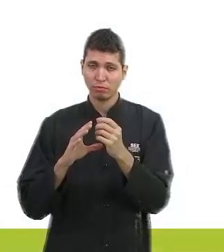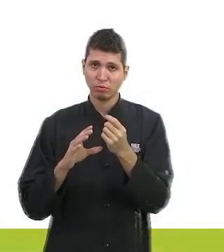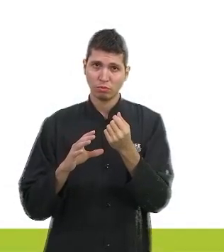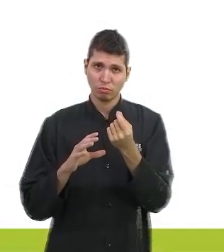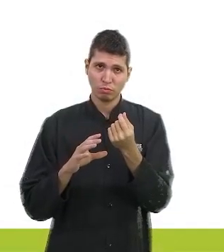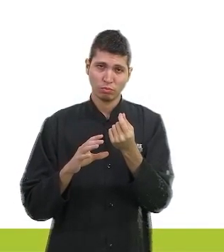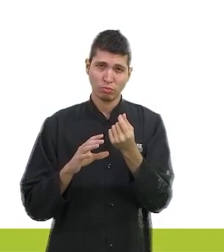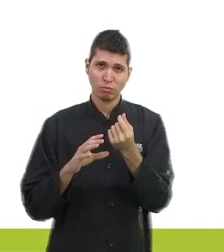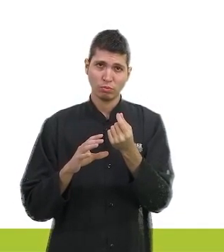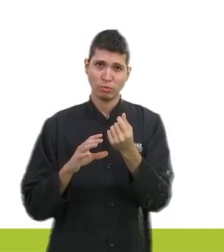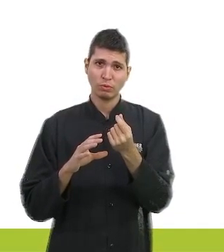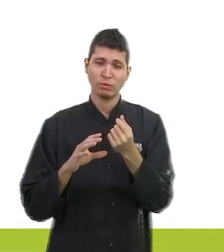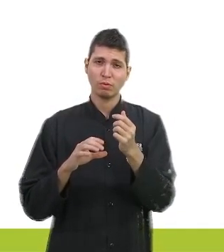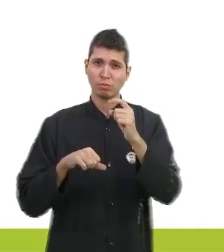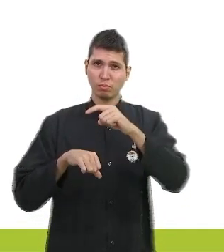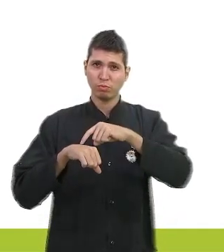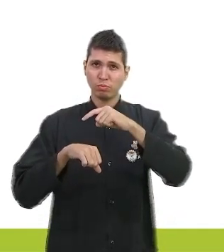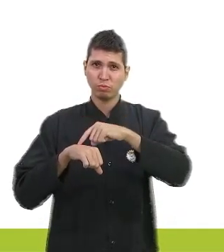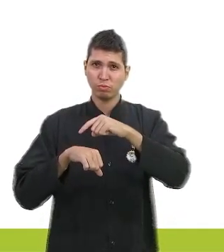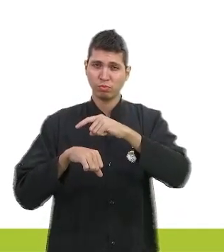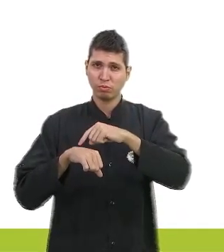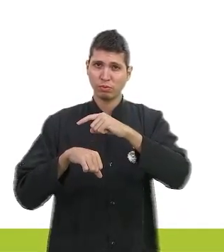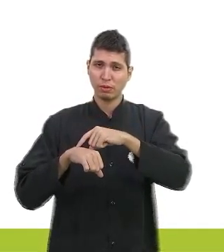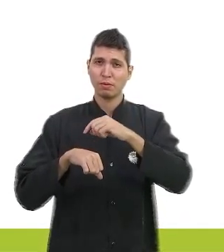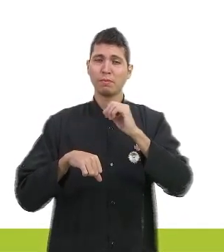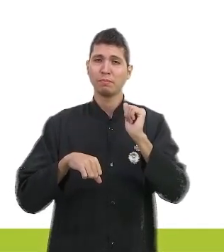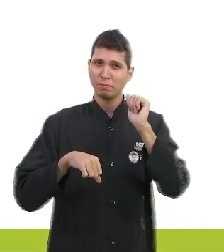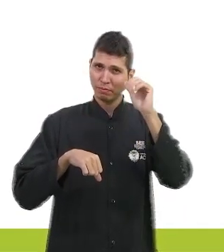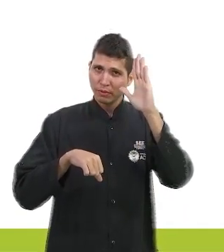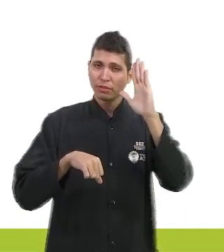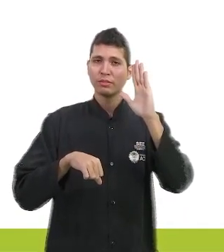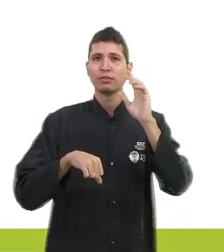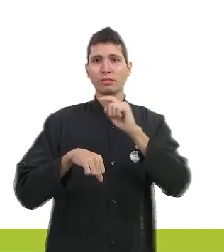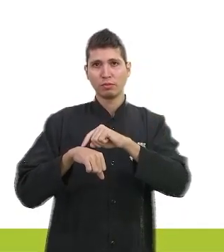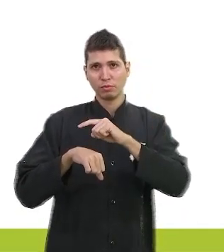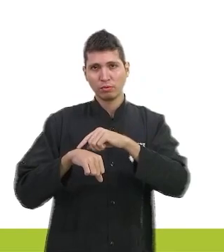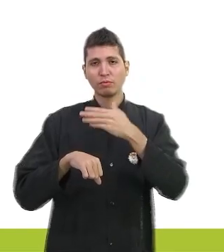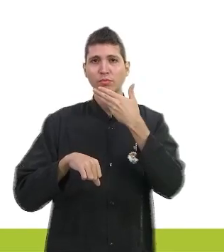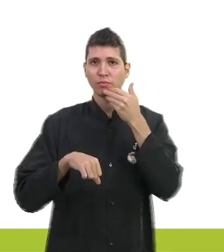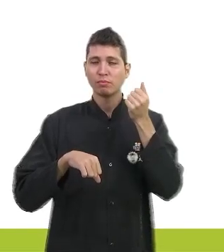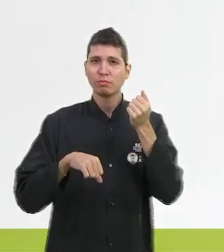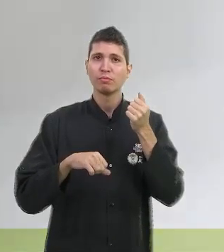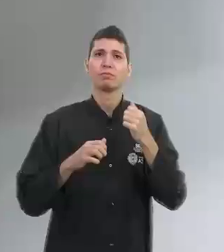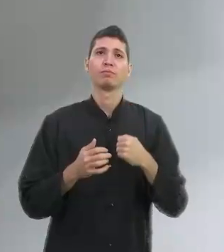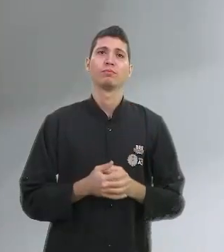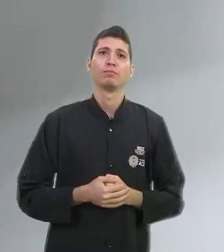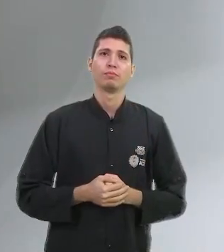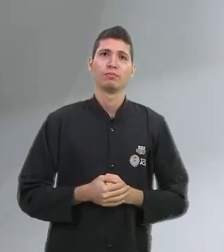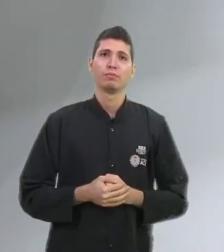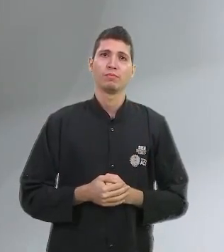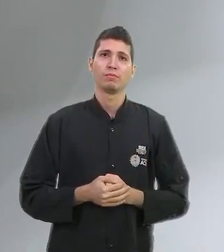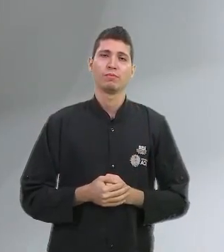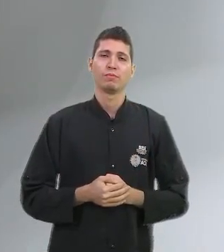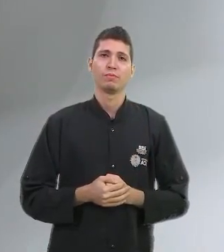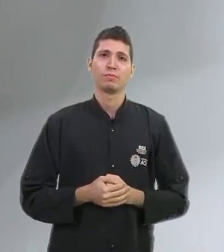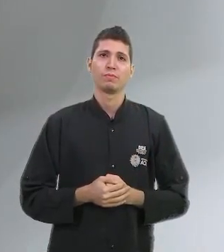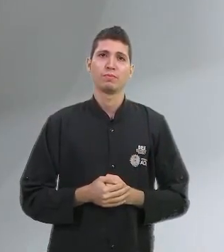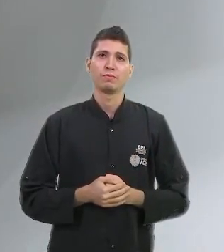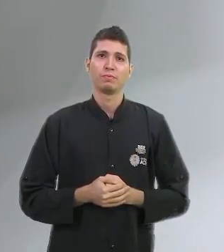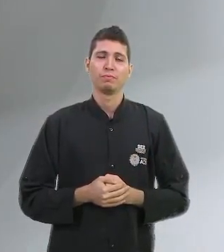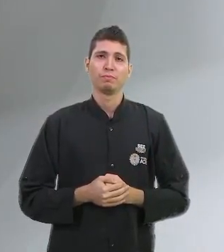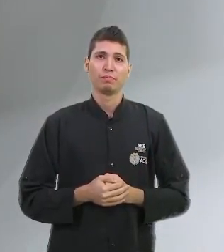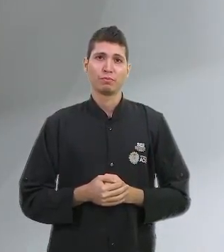deixar por bastante tempo. Mas, pensando por esse lado, eu posso fazer a mesma coisa nos investimentos.